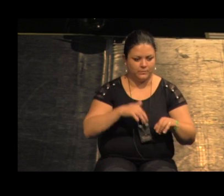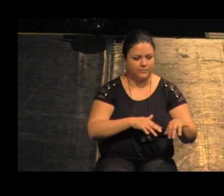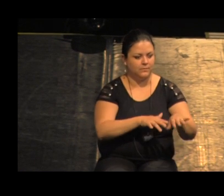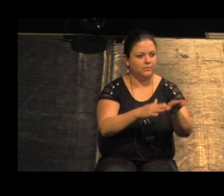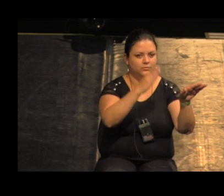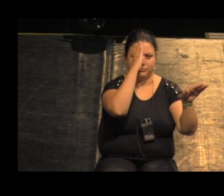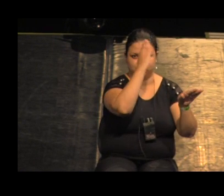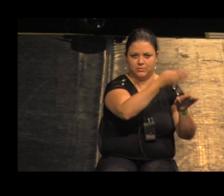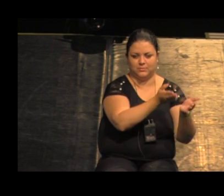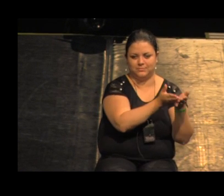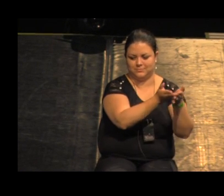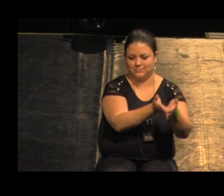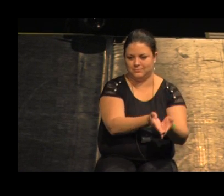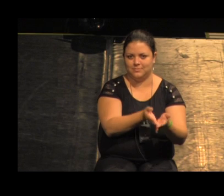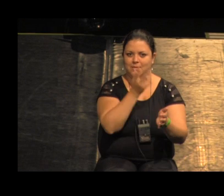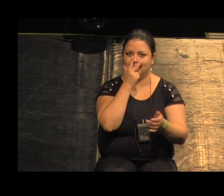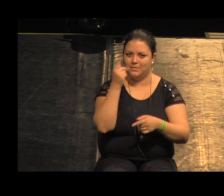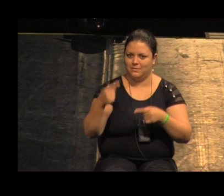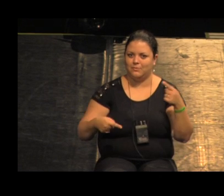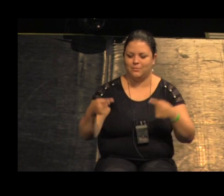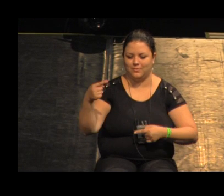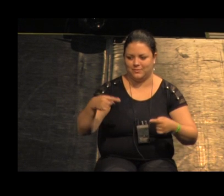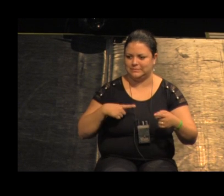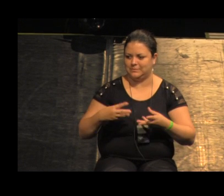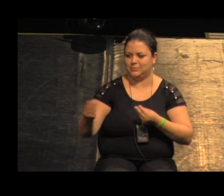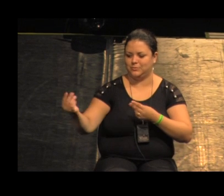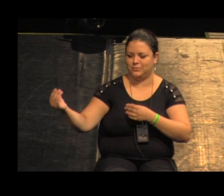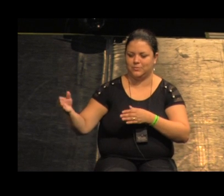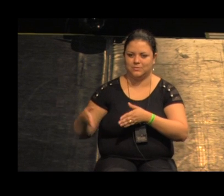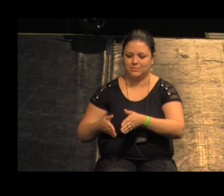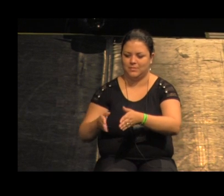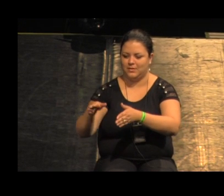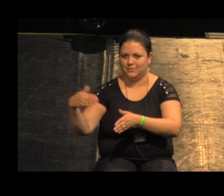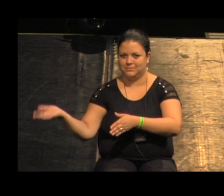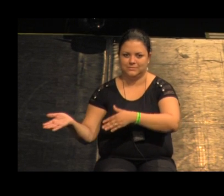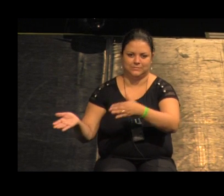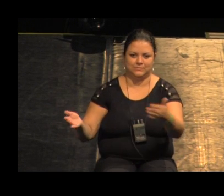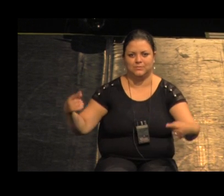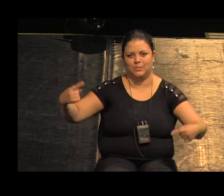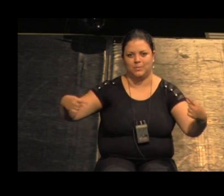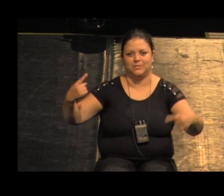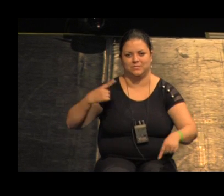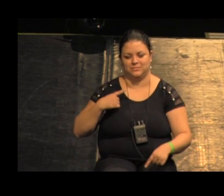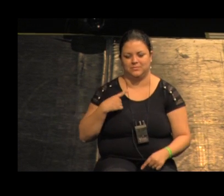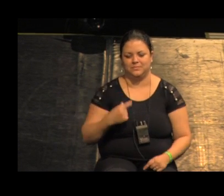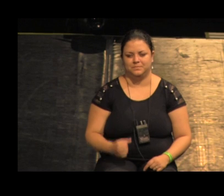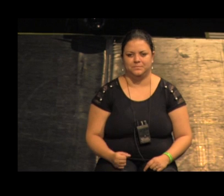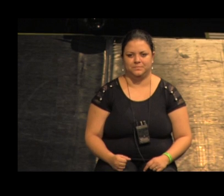centro animado aqui virou concorrência pura uma margem contra a outra a gente cria na verdade